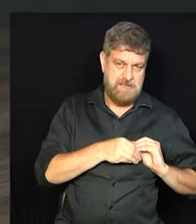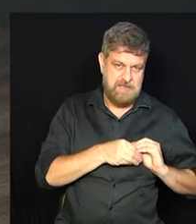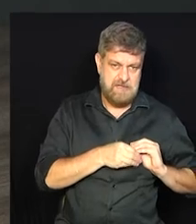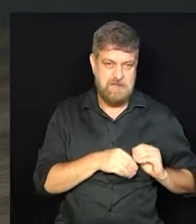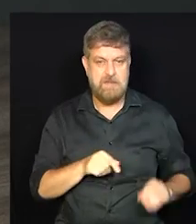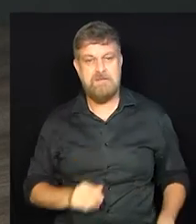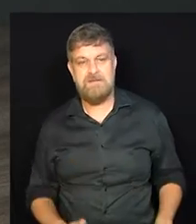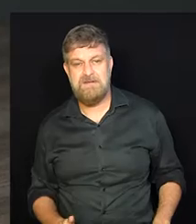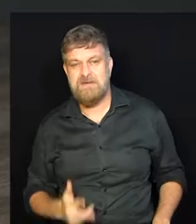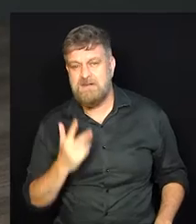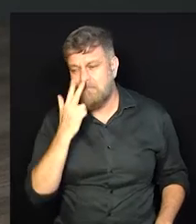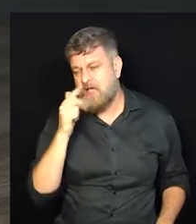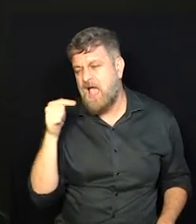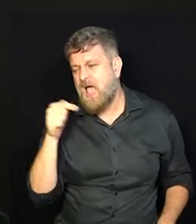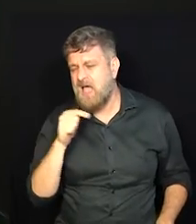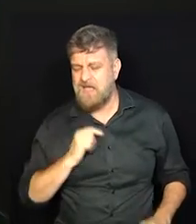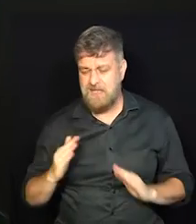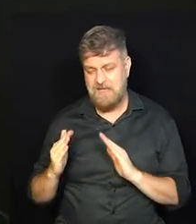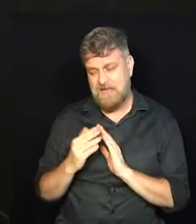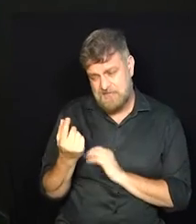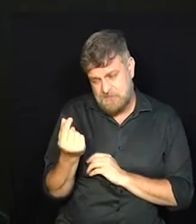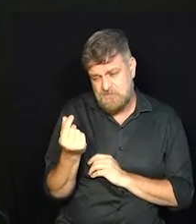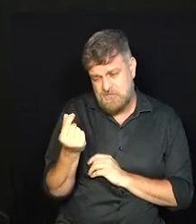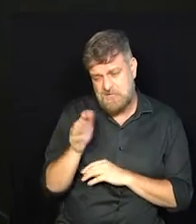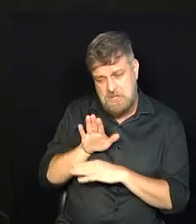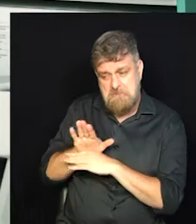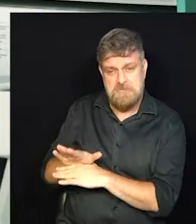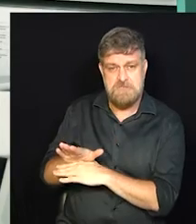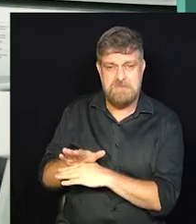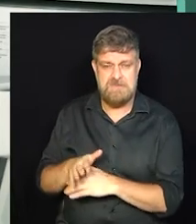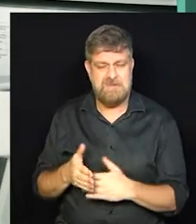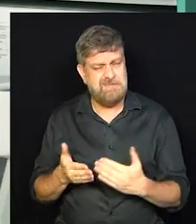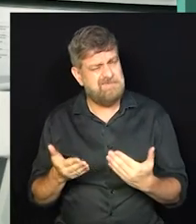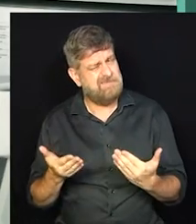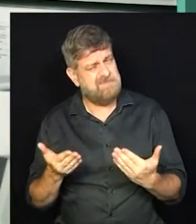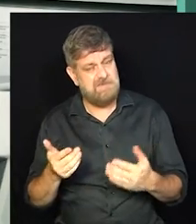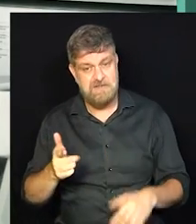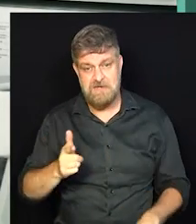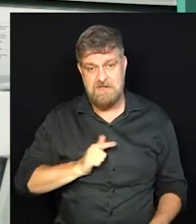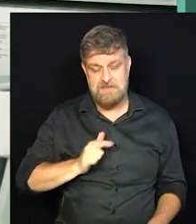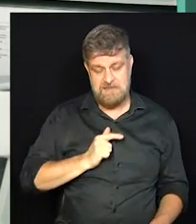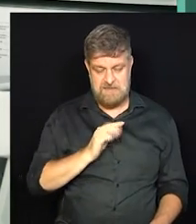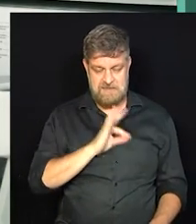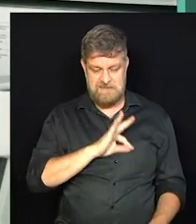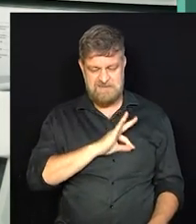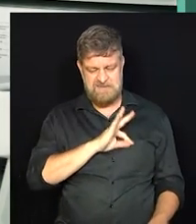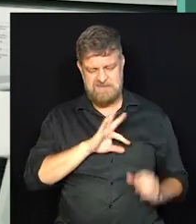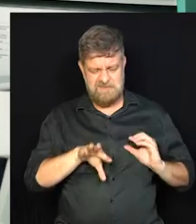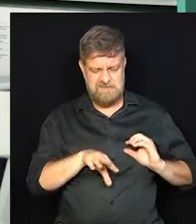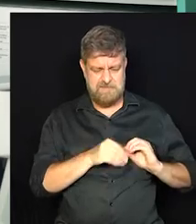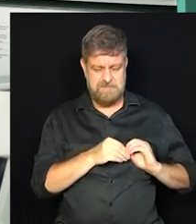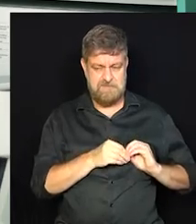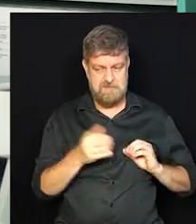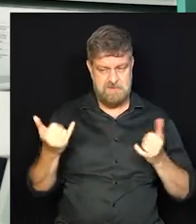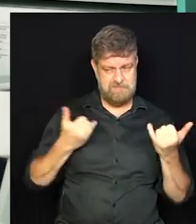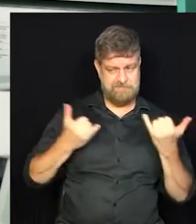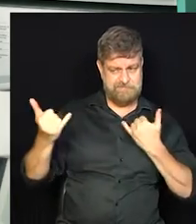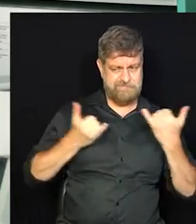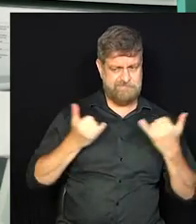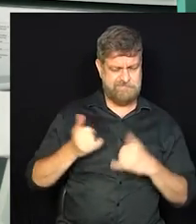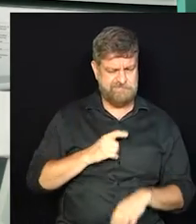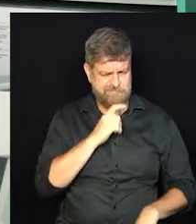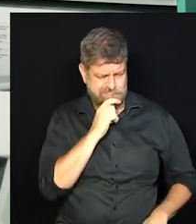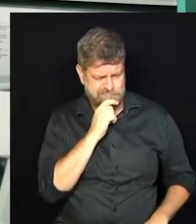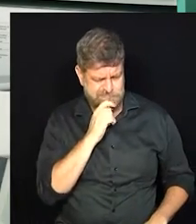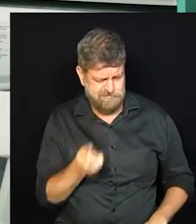Ou alguém que está procurando uma... Para ajudar em casa. Para ajudar em casa. Para fazer um dinheirinho. A gente ouvia muito